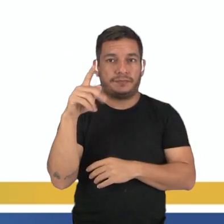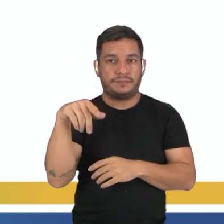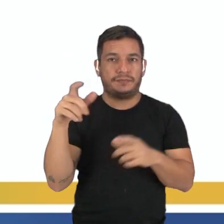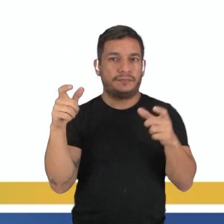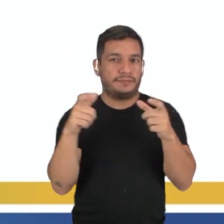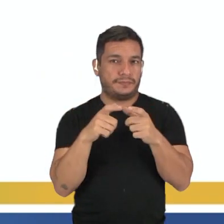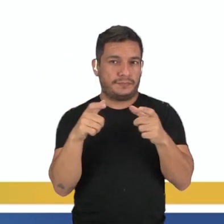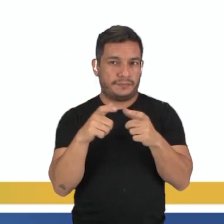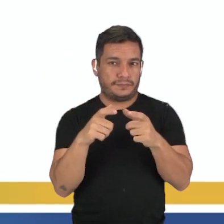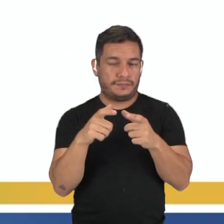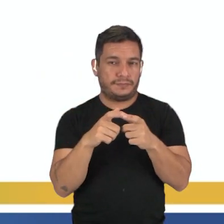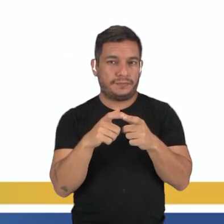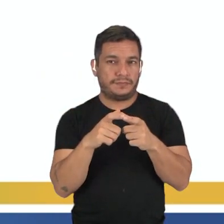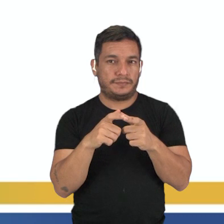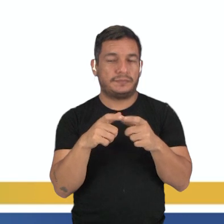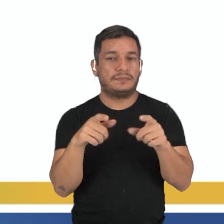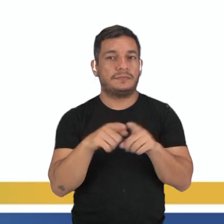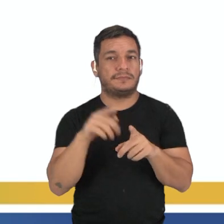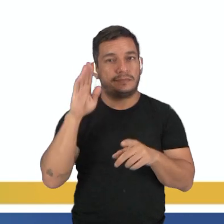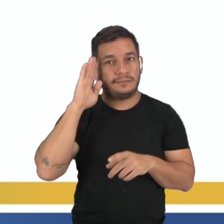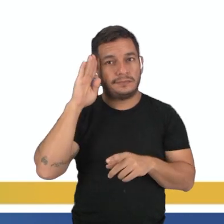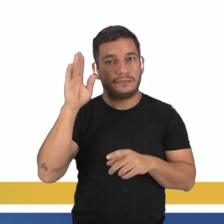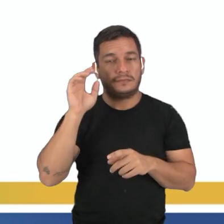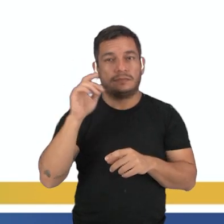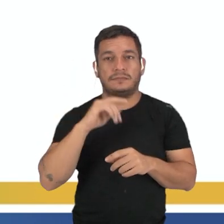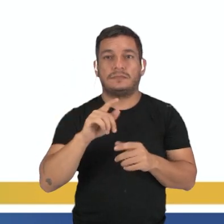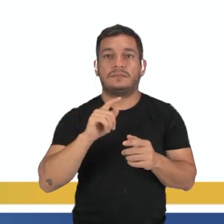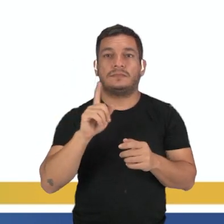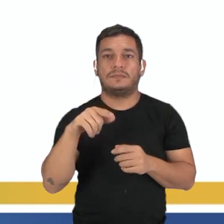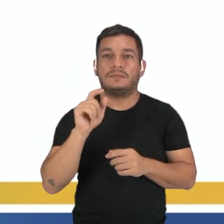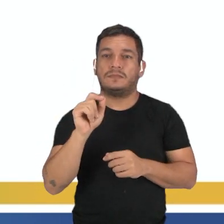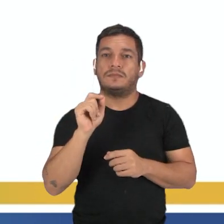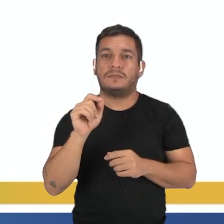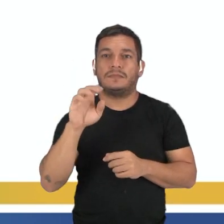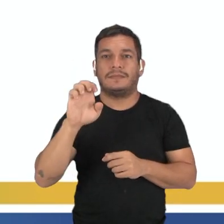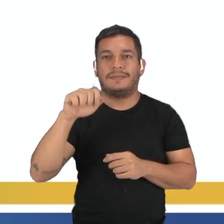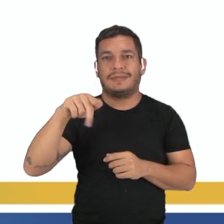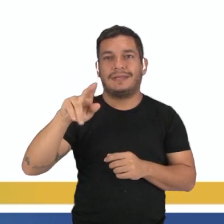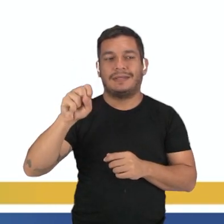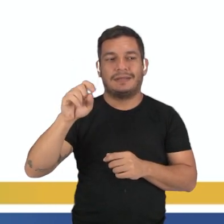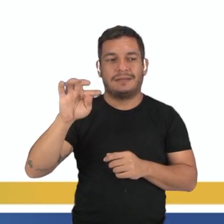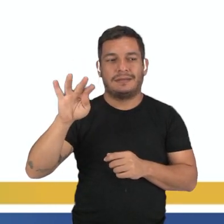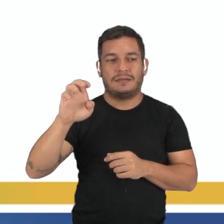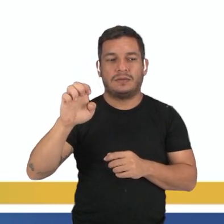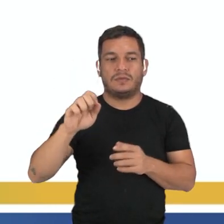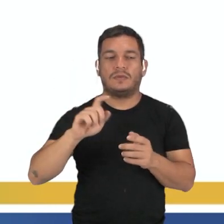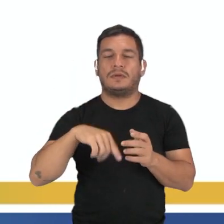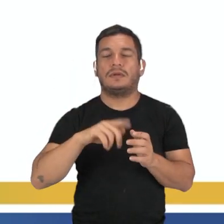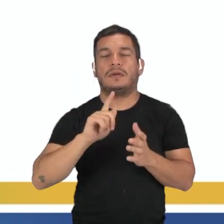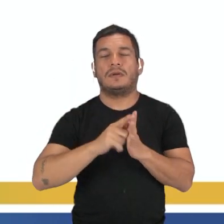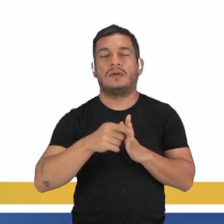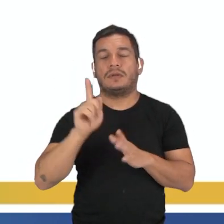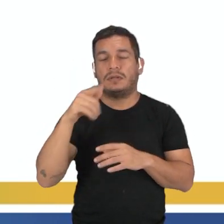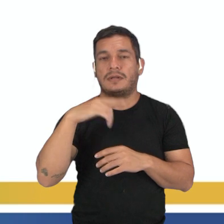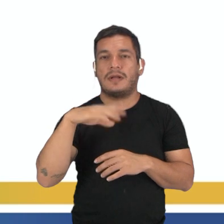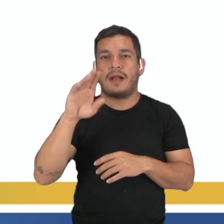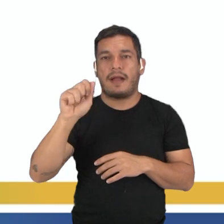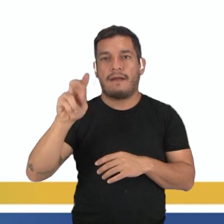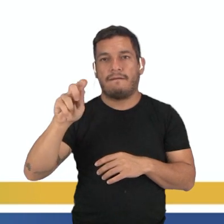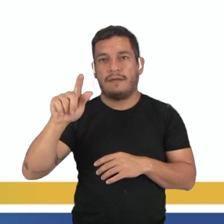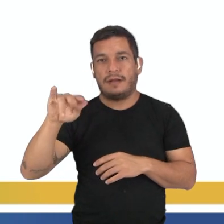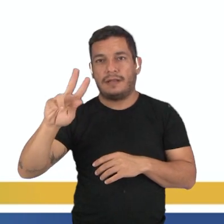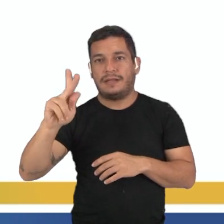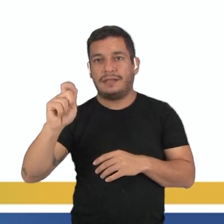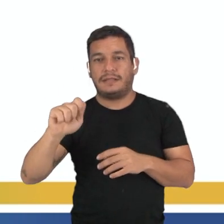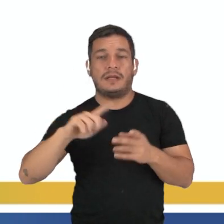bem pequena, e os principais gêneros são do gênero equiseto, tá, que é mais conhecido por cavalinha ou ainda